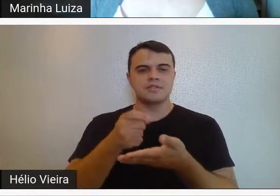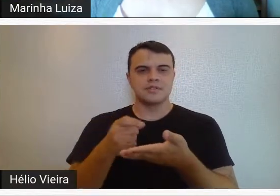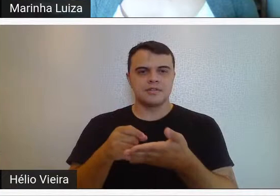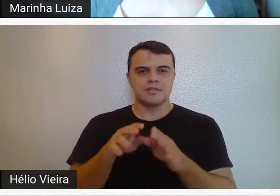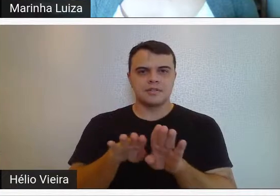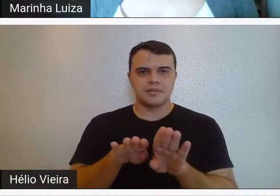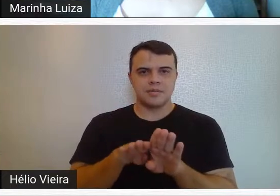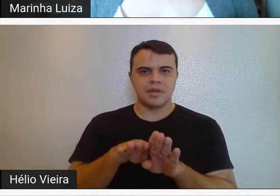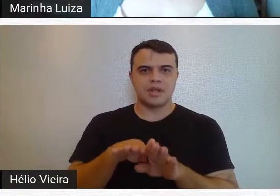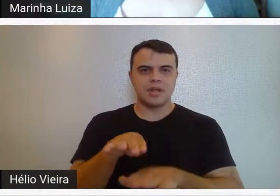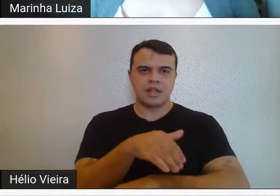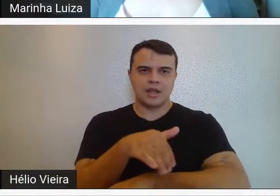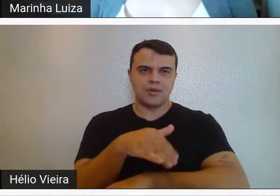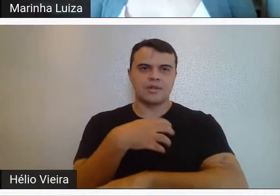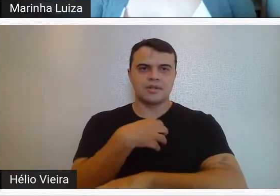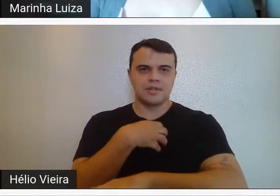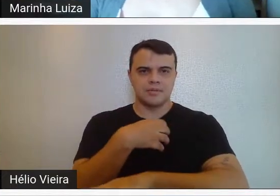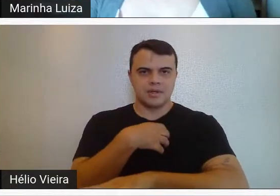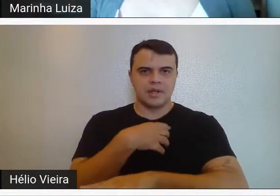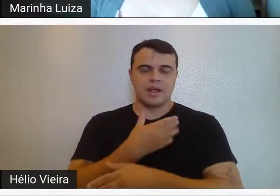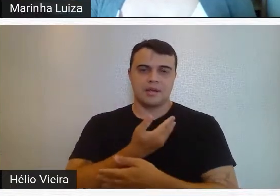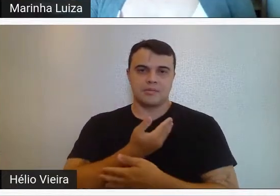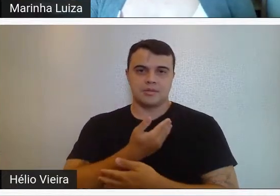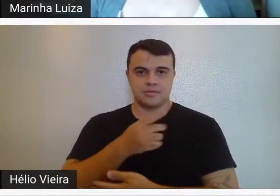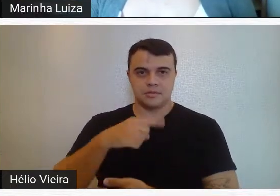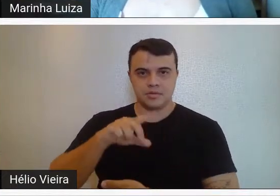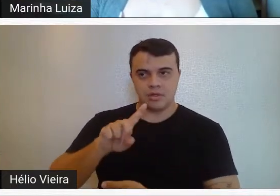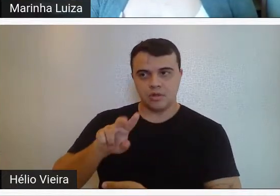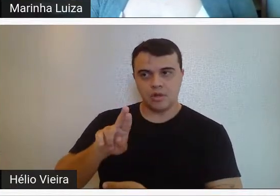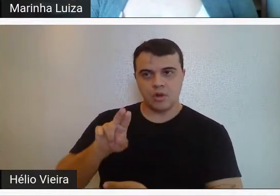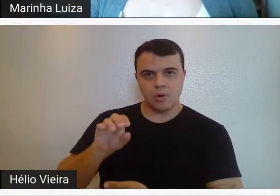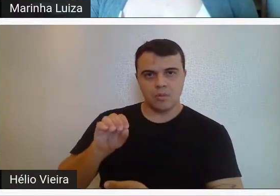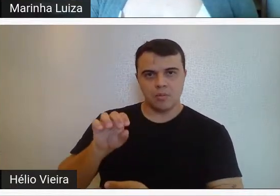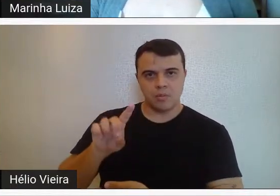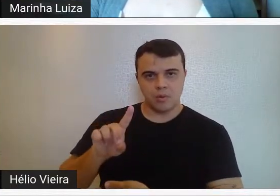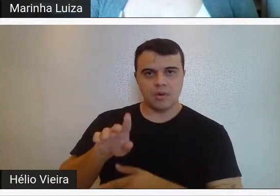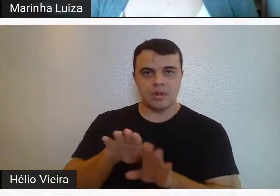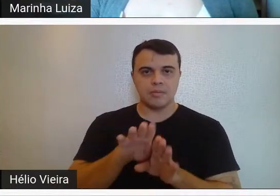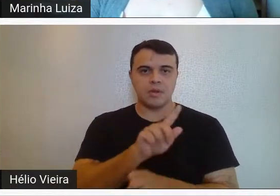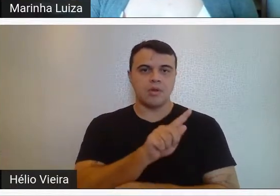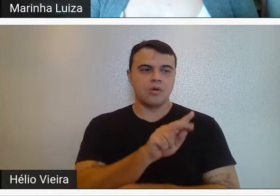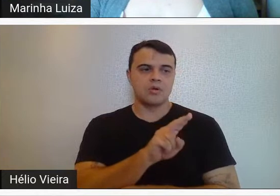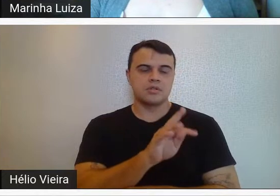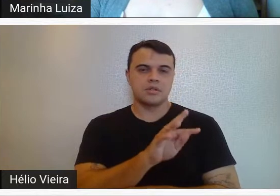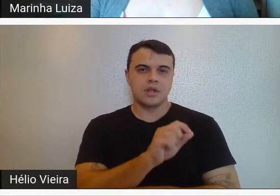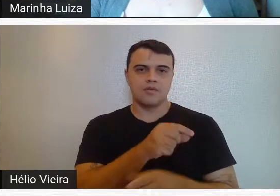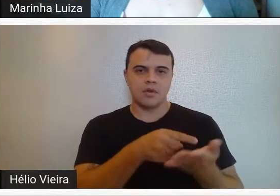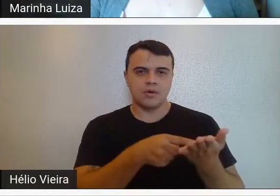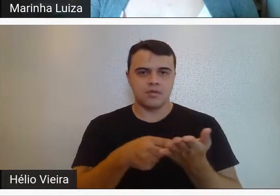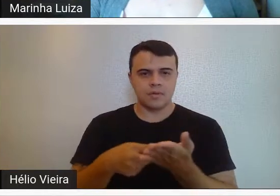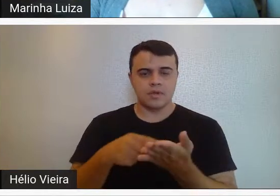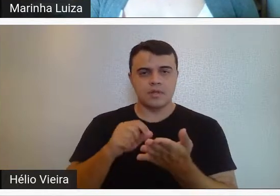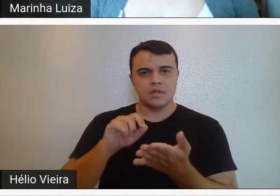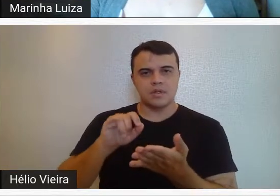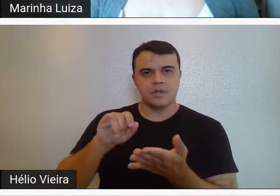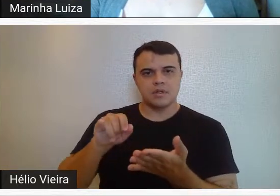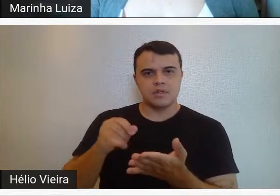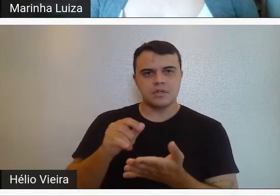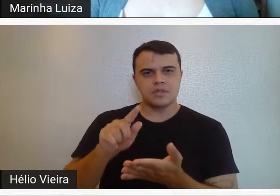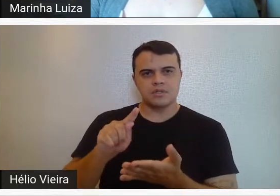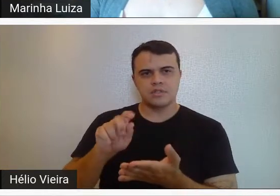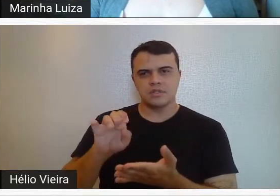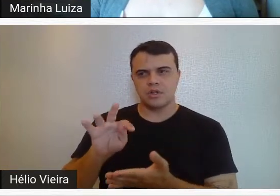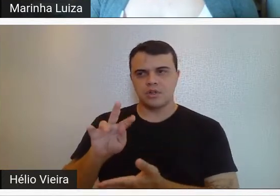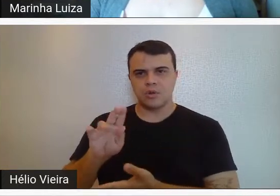da Rua da Bahia, amicíssimo do Drummond, inclusive, e aí o Gustavo Capanema, ele é convidado pelo Getúlio Vargas em 1934